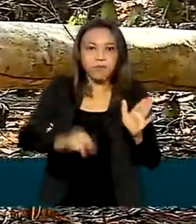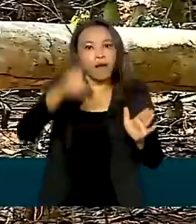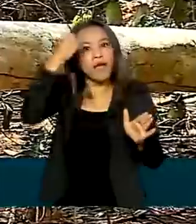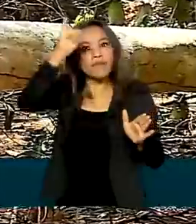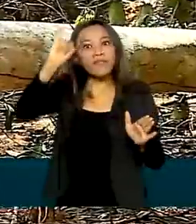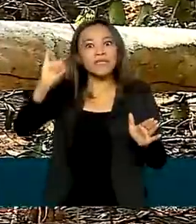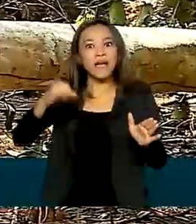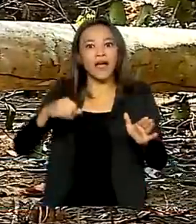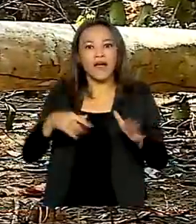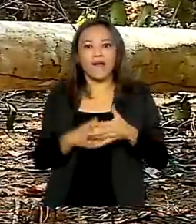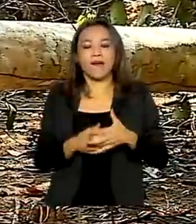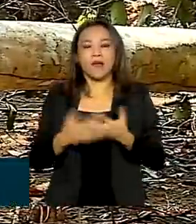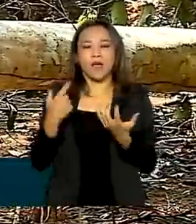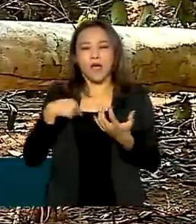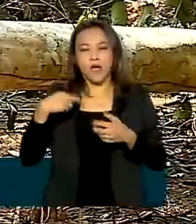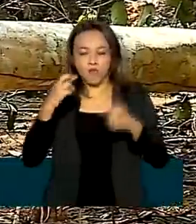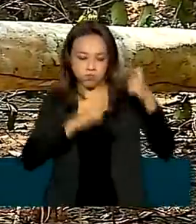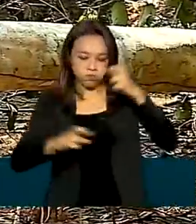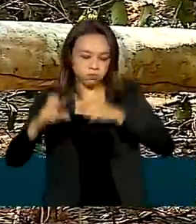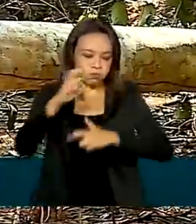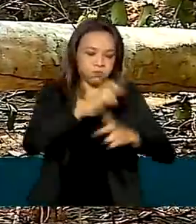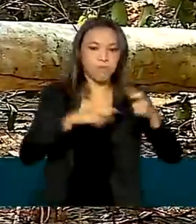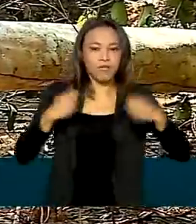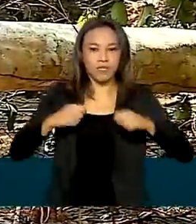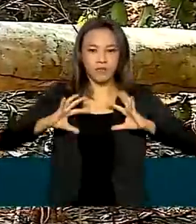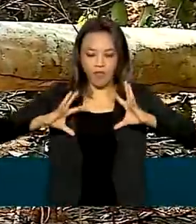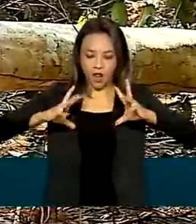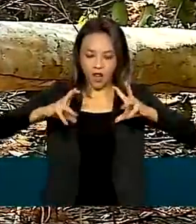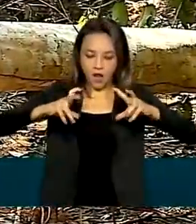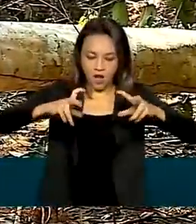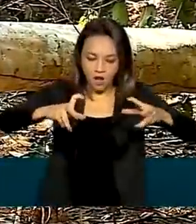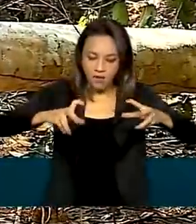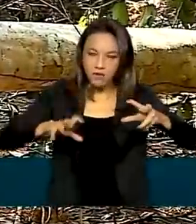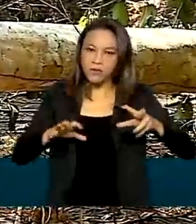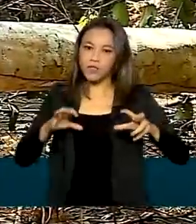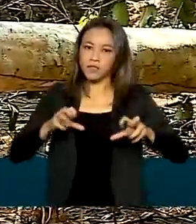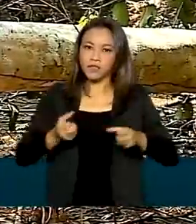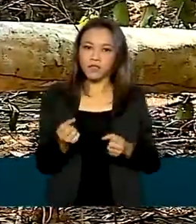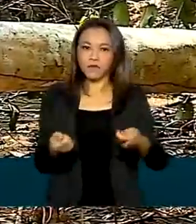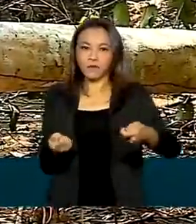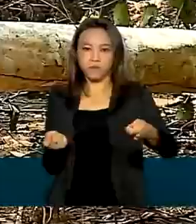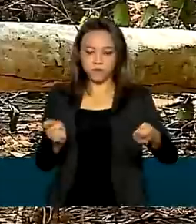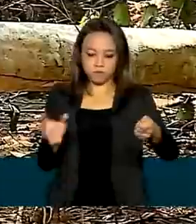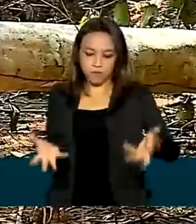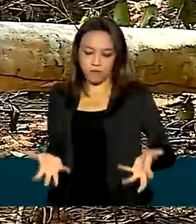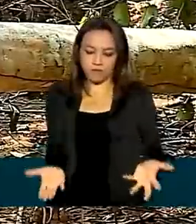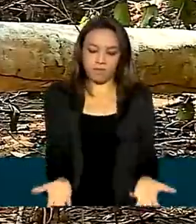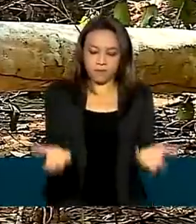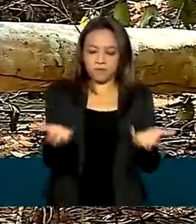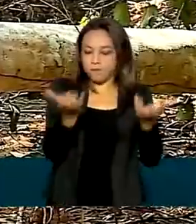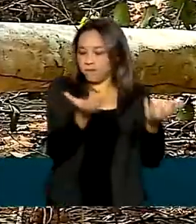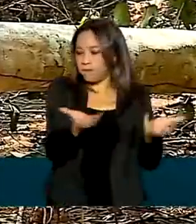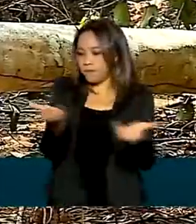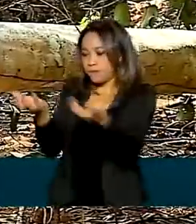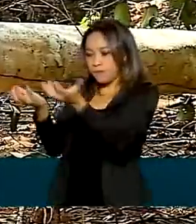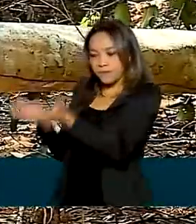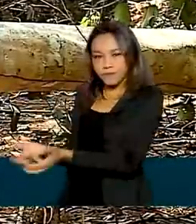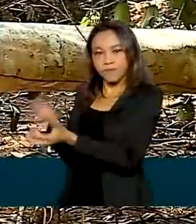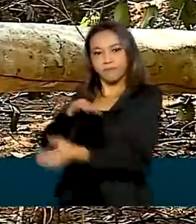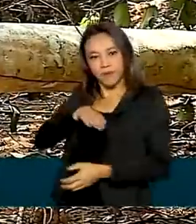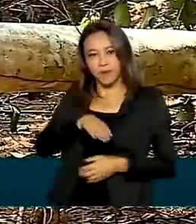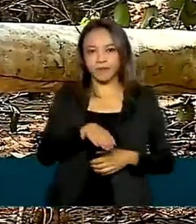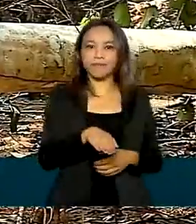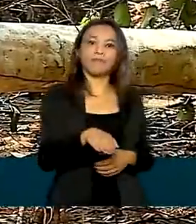da fiscalização. É preciso vir com um trator, uma retroescavadeira, para retirar esses troncos e dar acesso à passagem